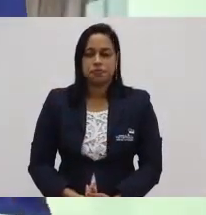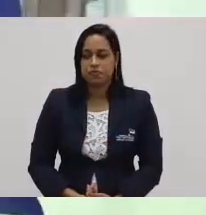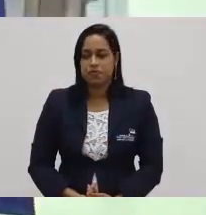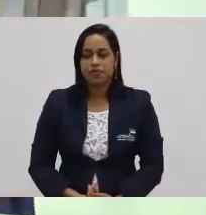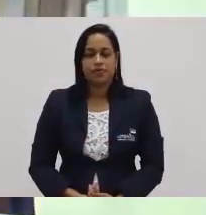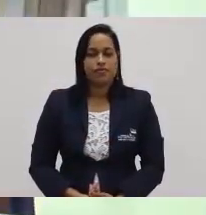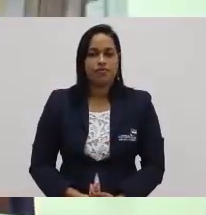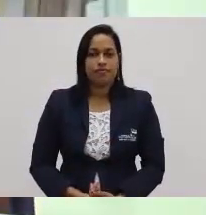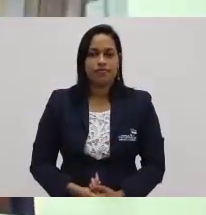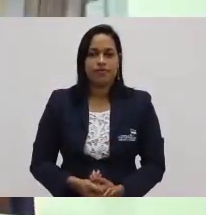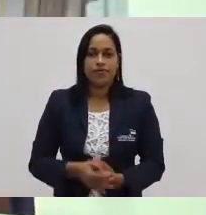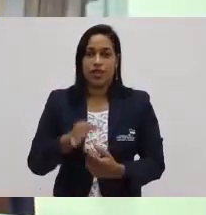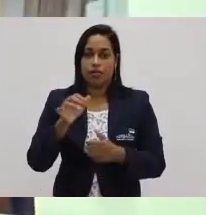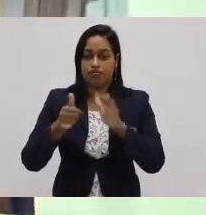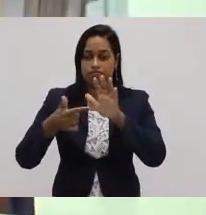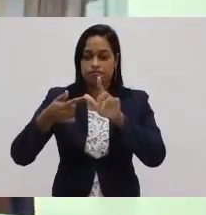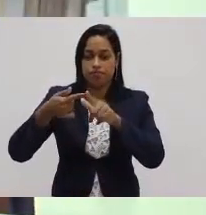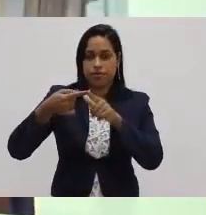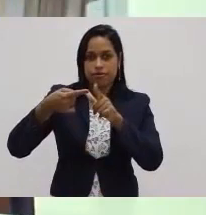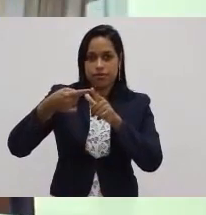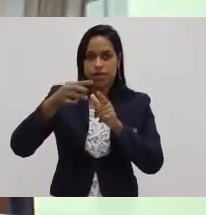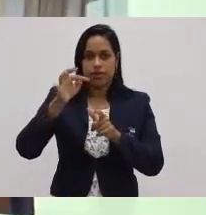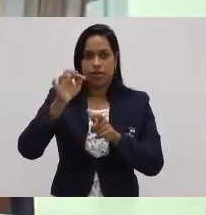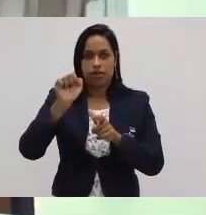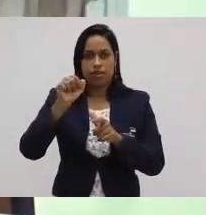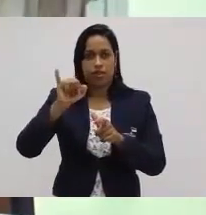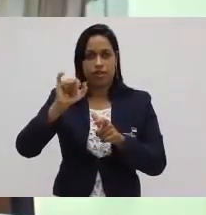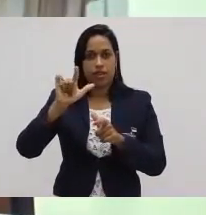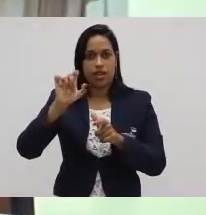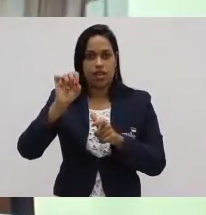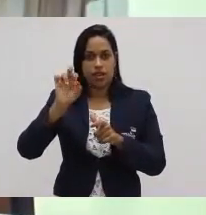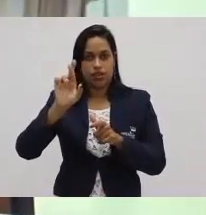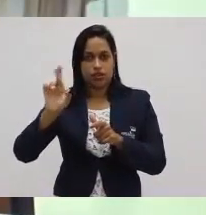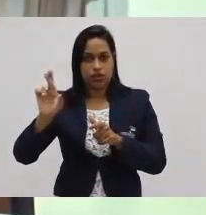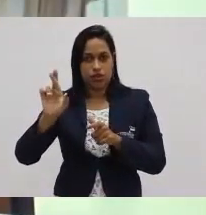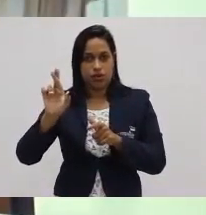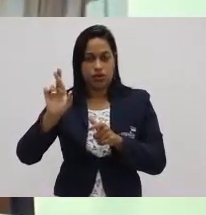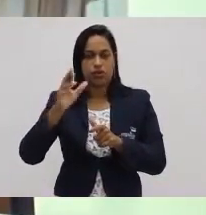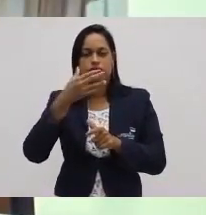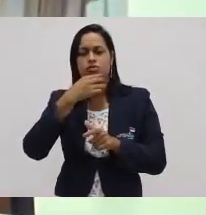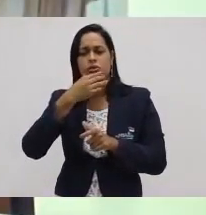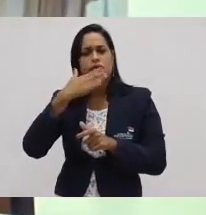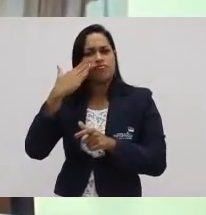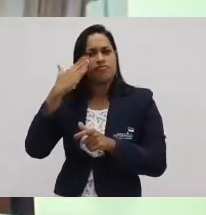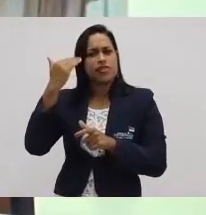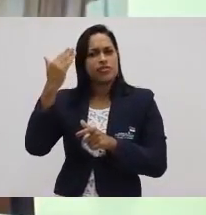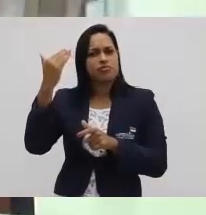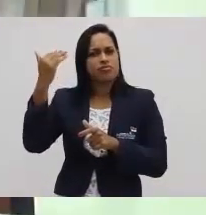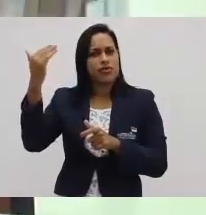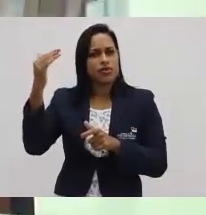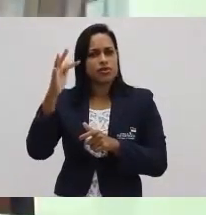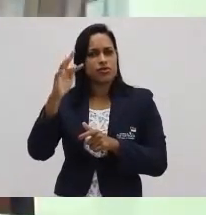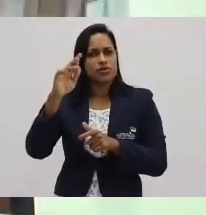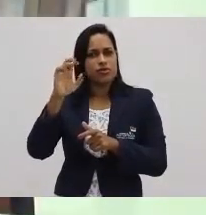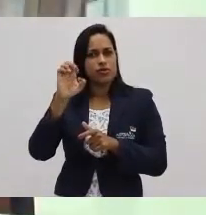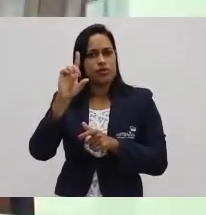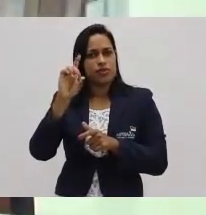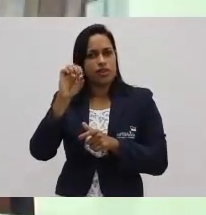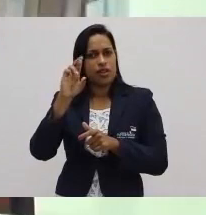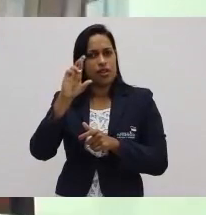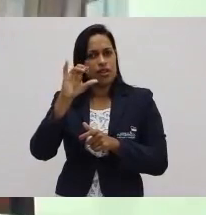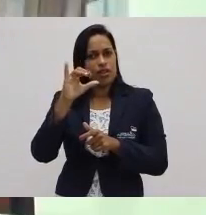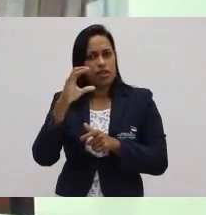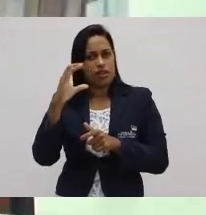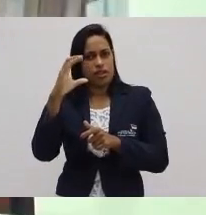No Taylorismo, pessoal, um grande estudioso chamado Frederick Taylor estudava formas de tornar a empresa mais